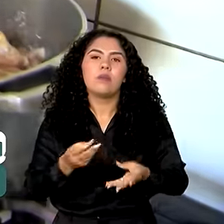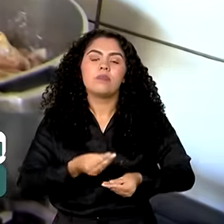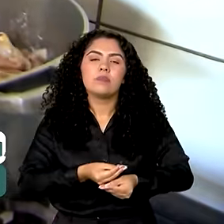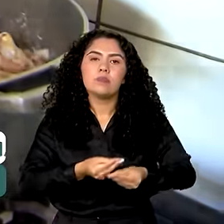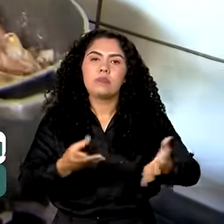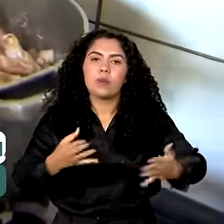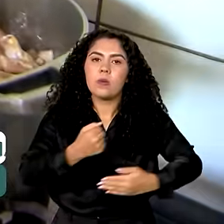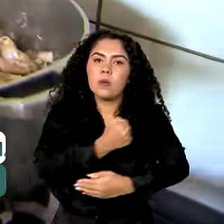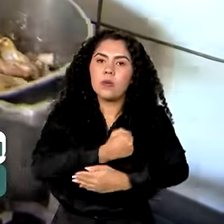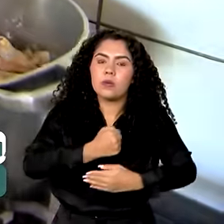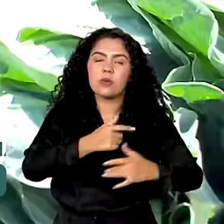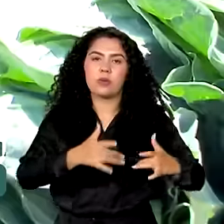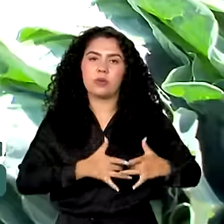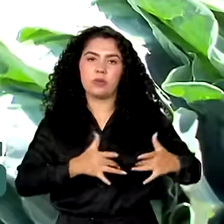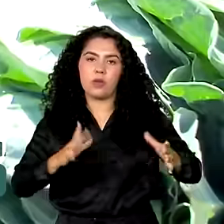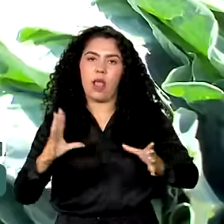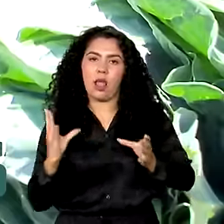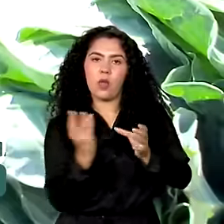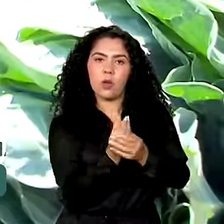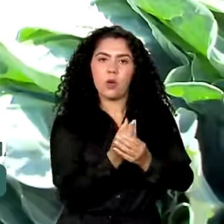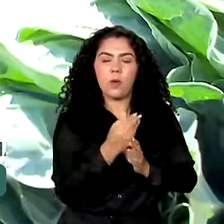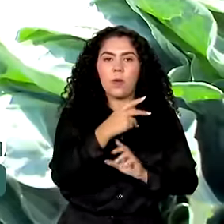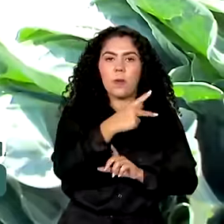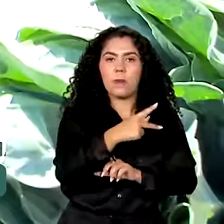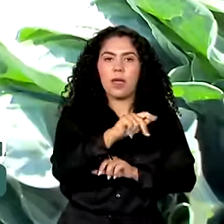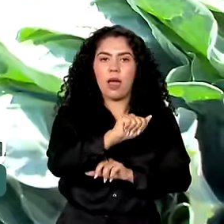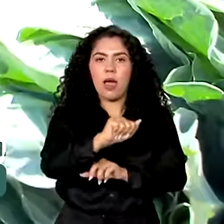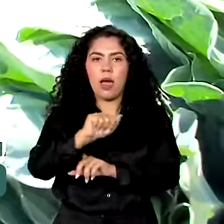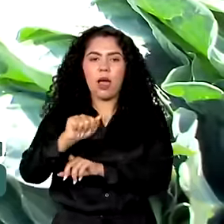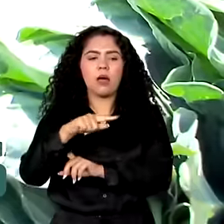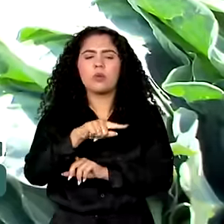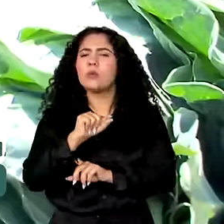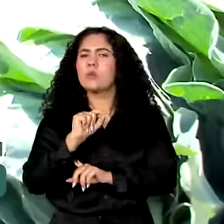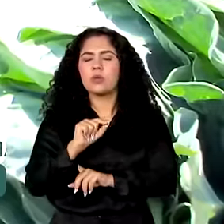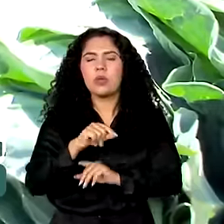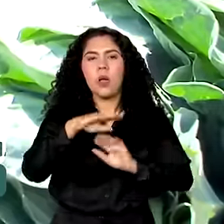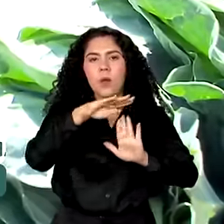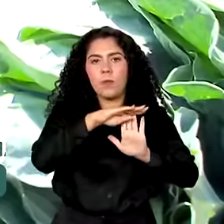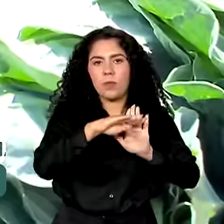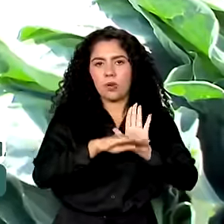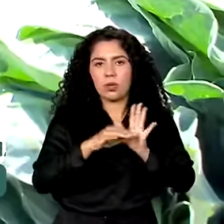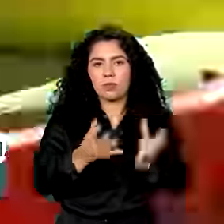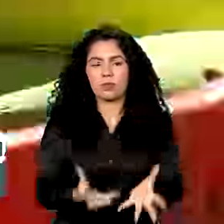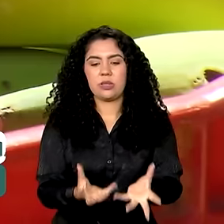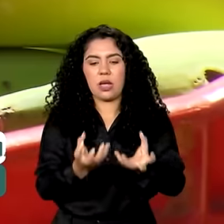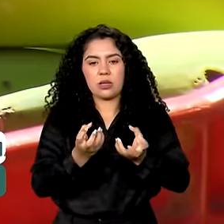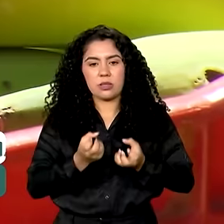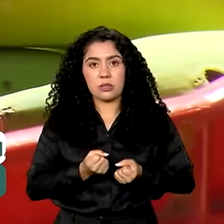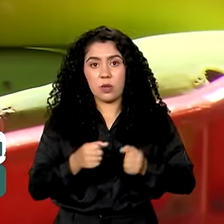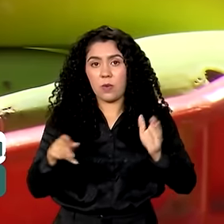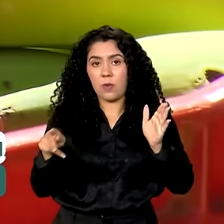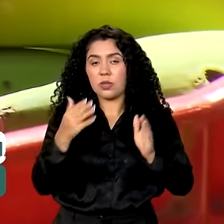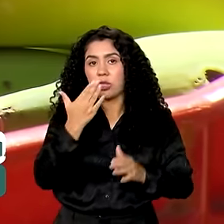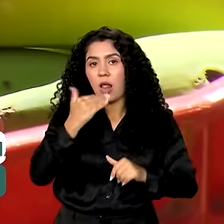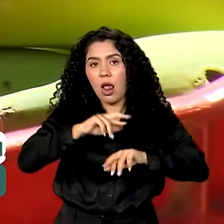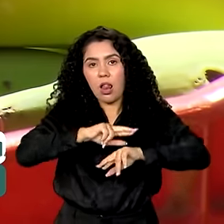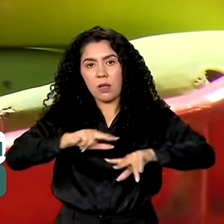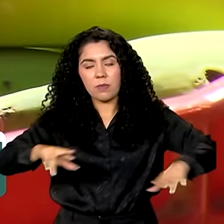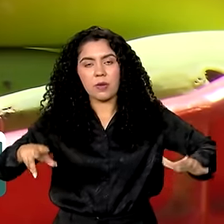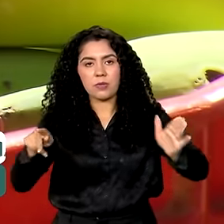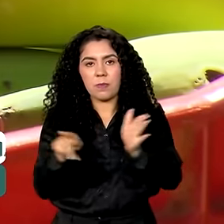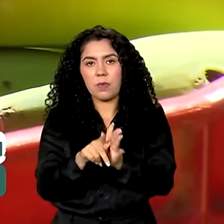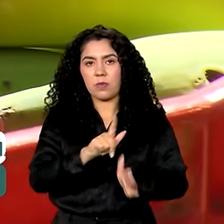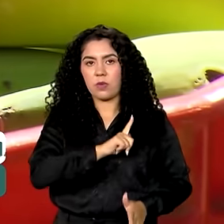solidárias no PAA, o Programa de Aquisição de Alimentos do Governo Federal. Com isso, os restaurantes